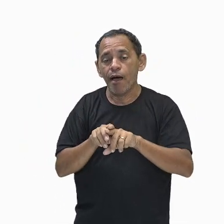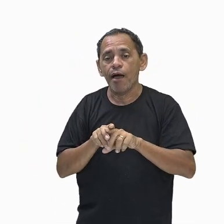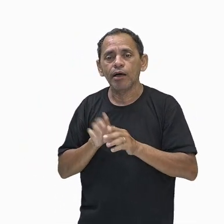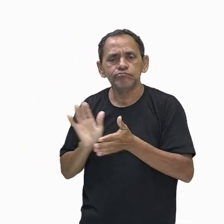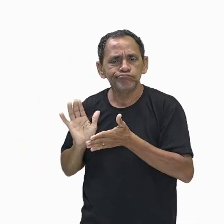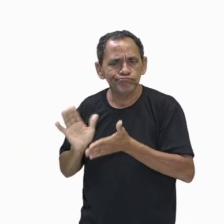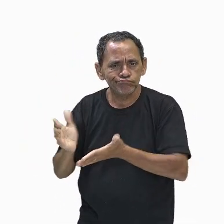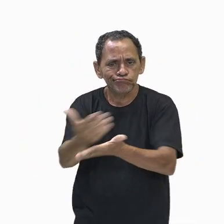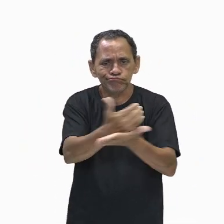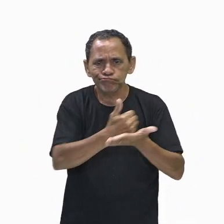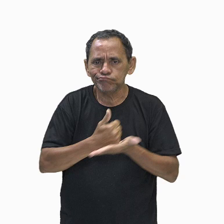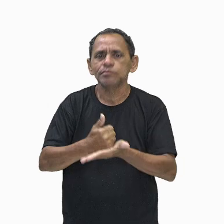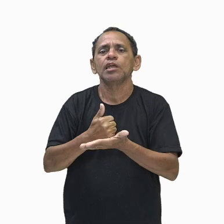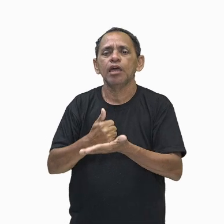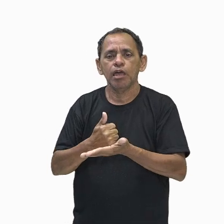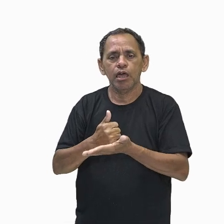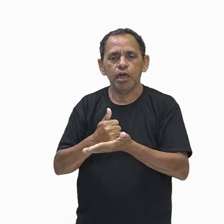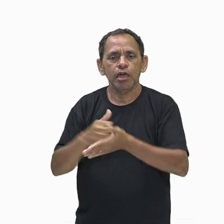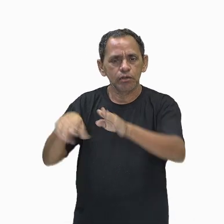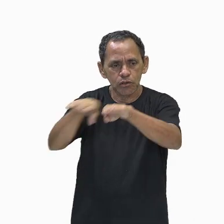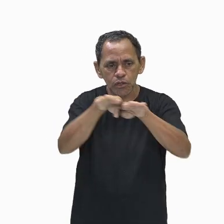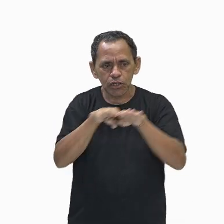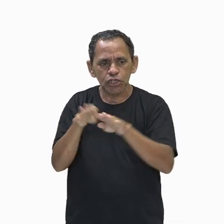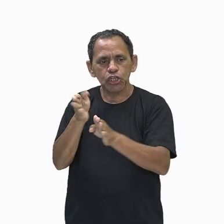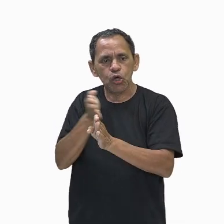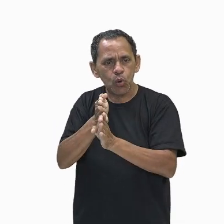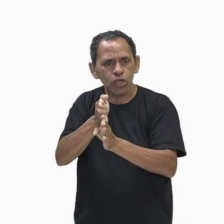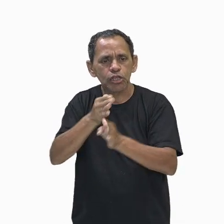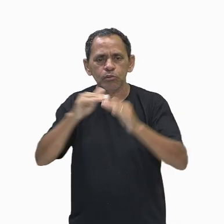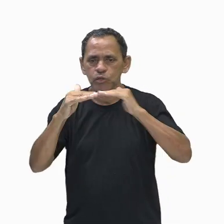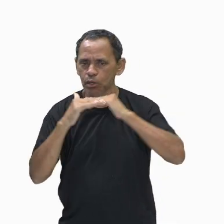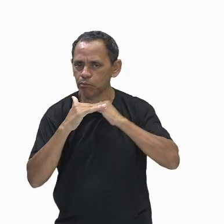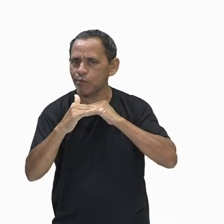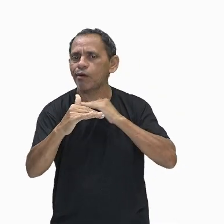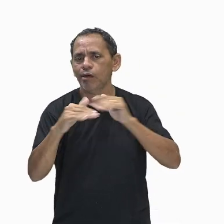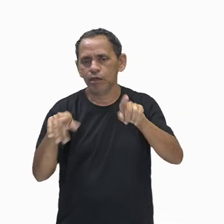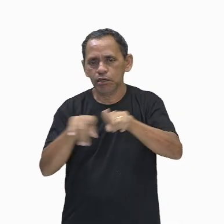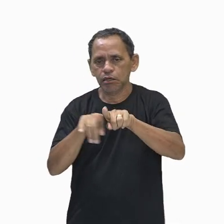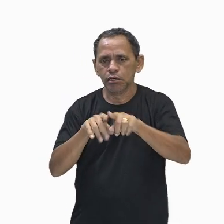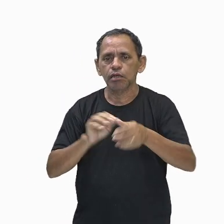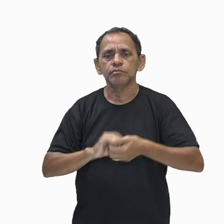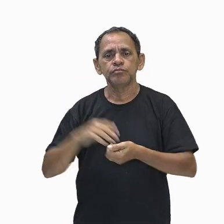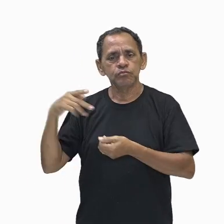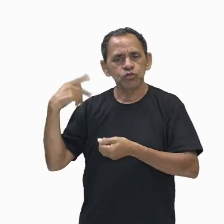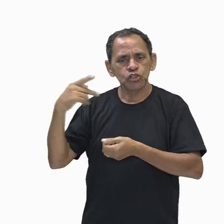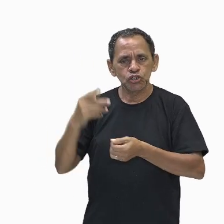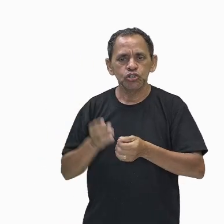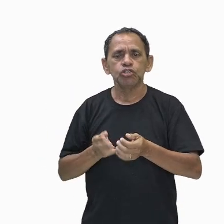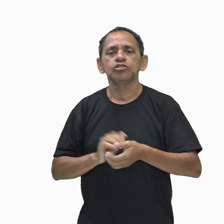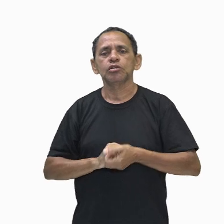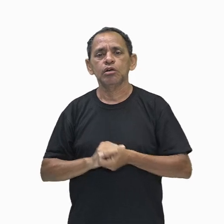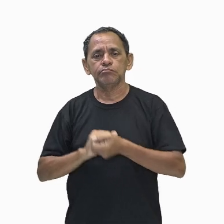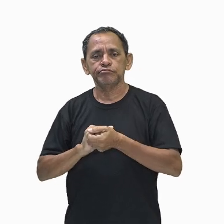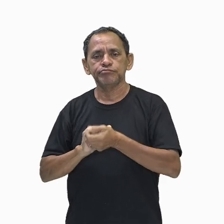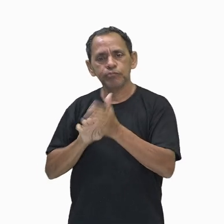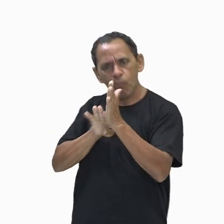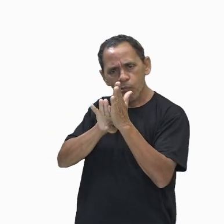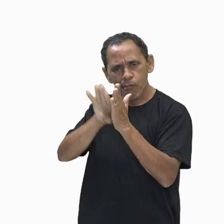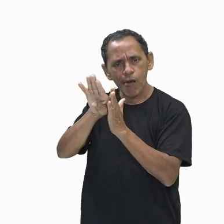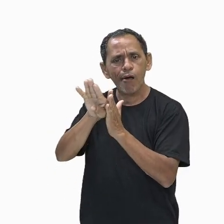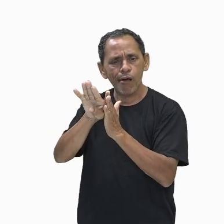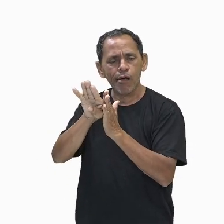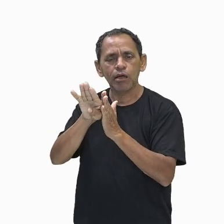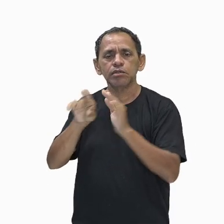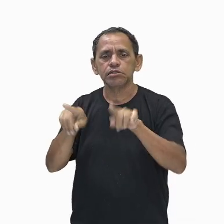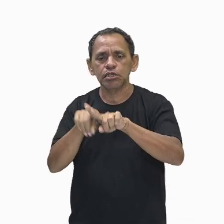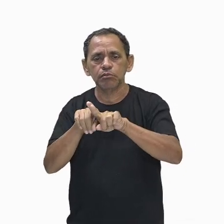estabilidade. A nova fase marcou um período de prosperidade política e econômica no Egito. O